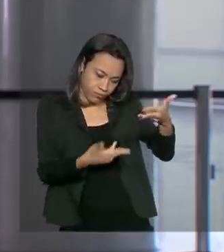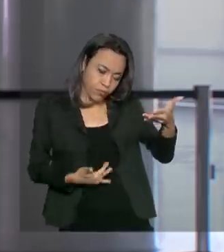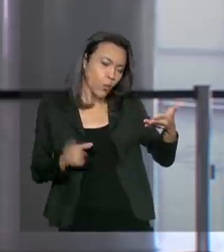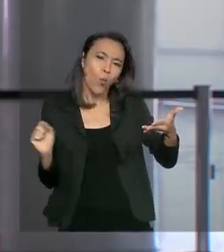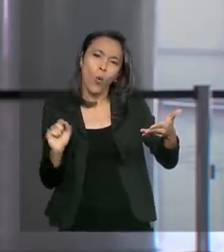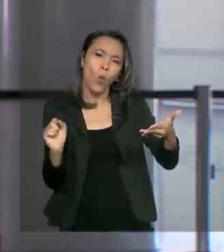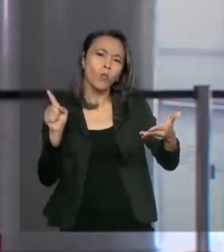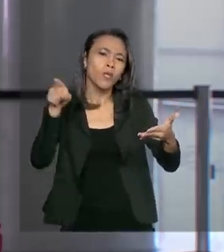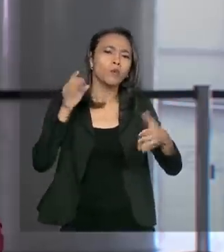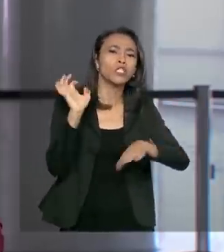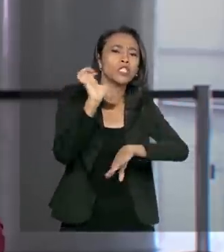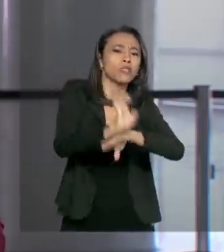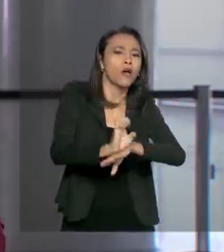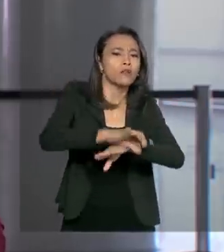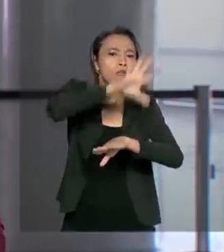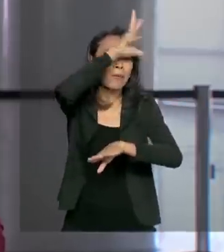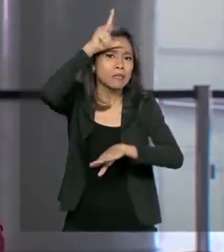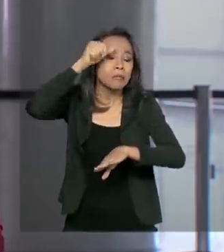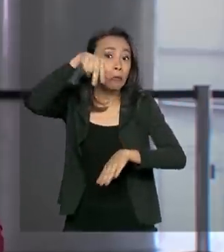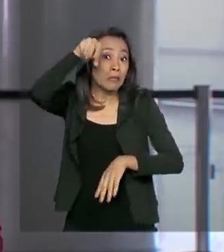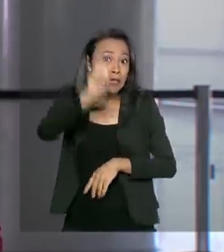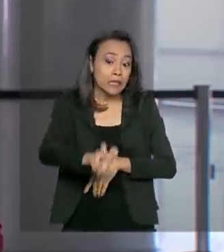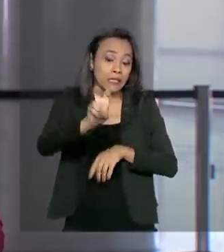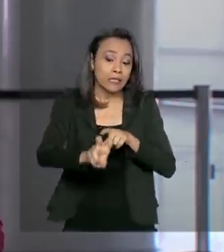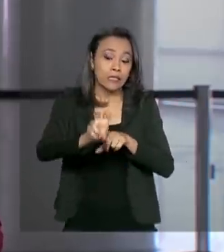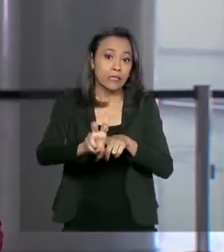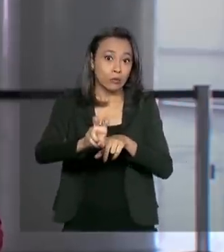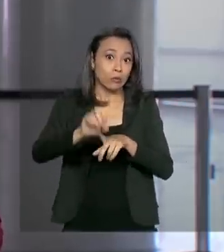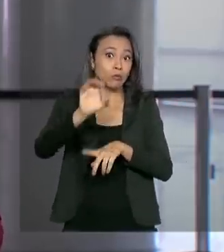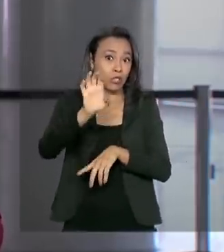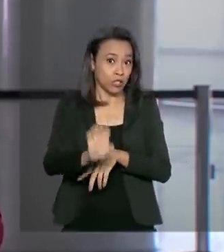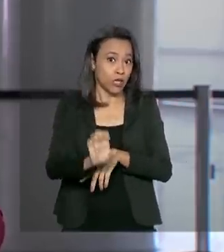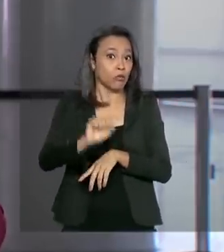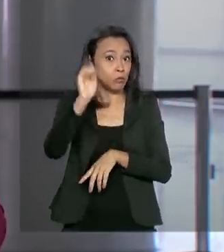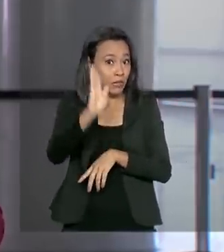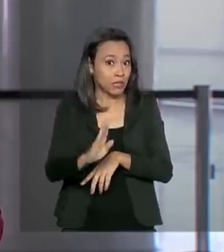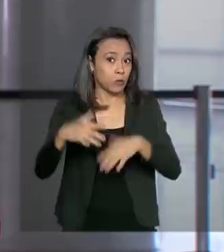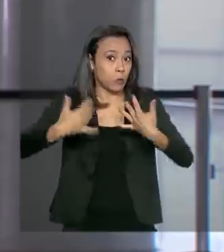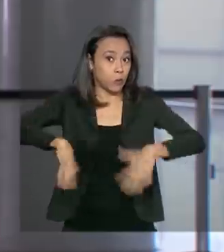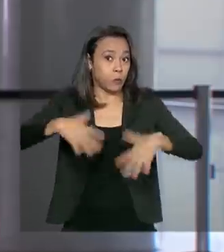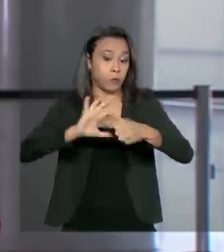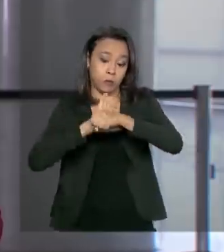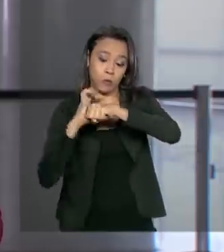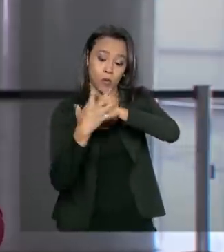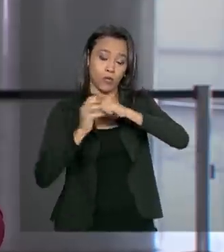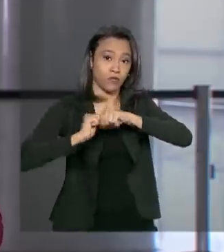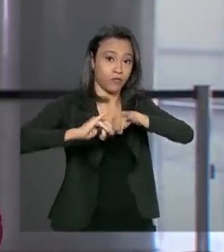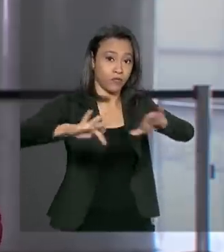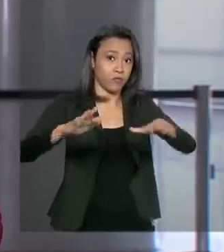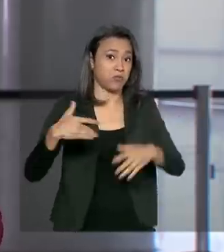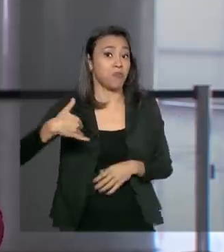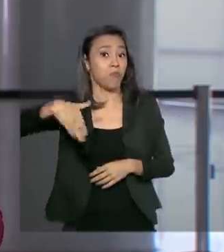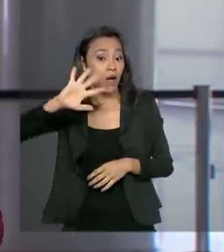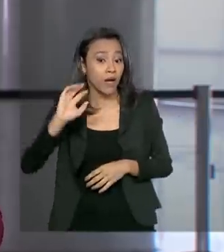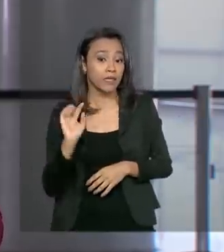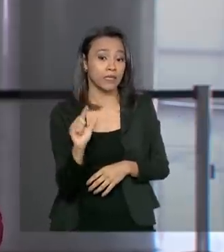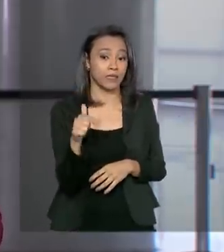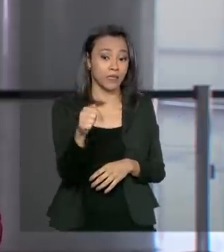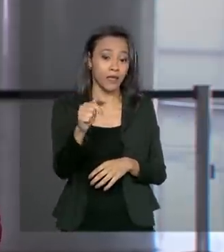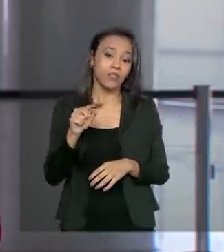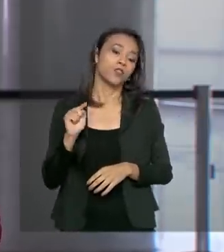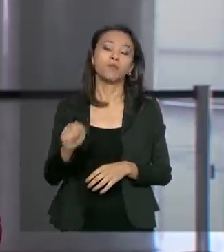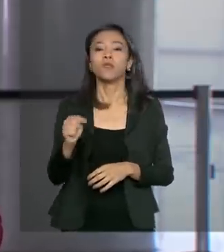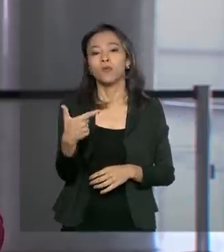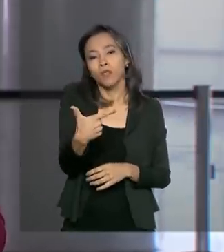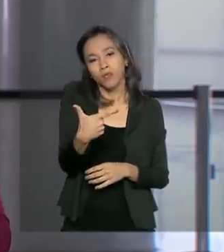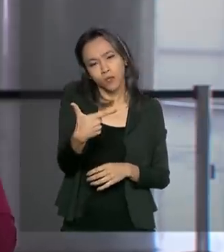Amazonas. Esse estado é o quinto mais atingido no Brasil pelo coronavírus. Segundo o boletim, são mais de 7.200